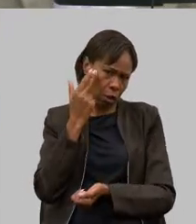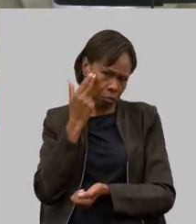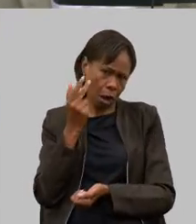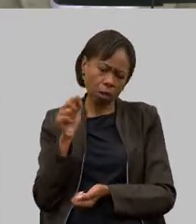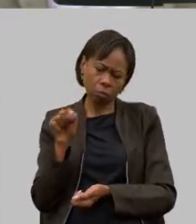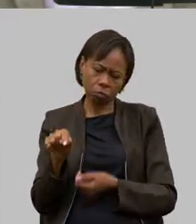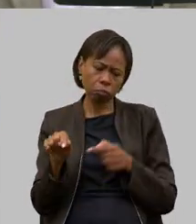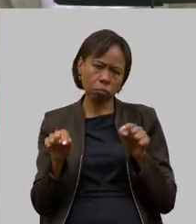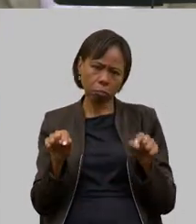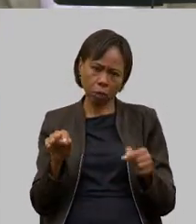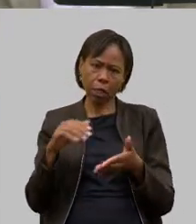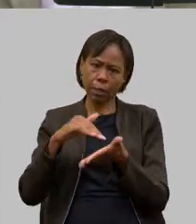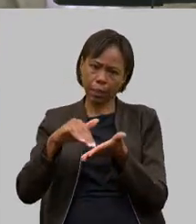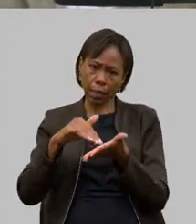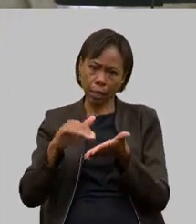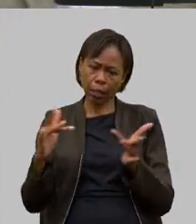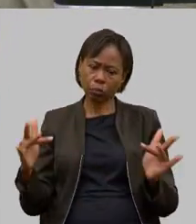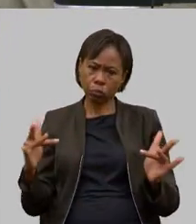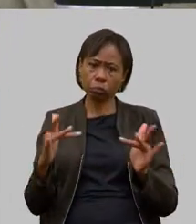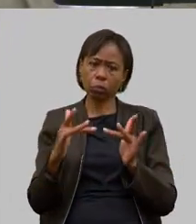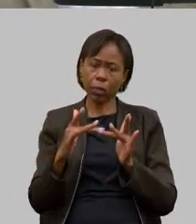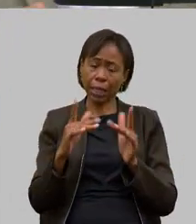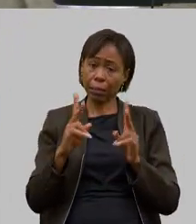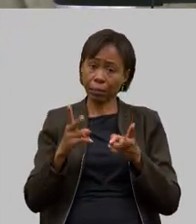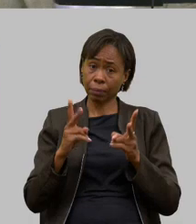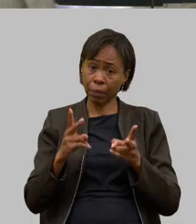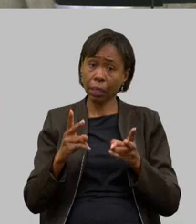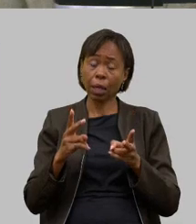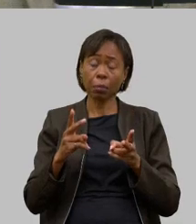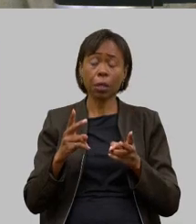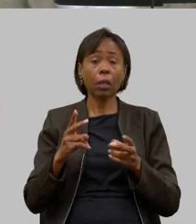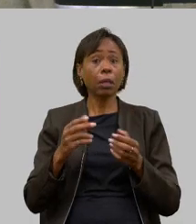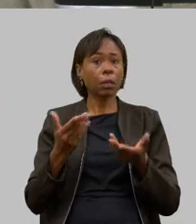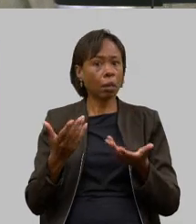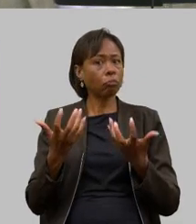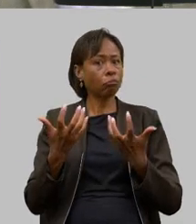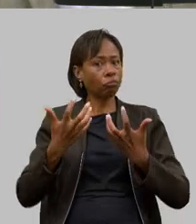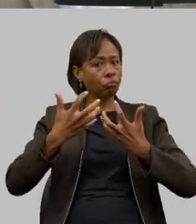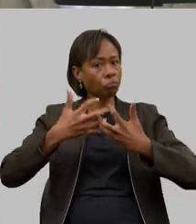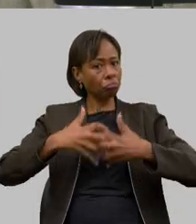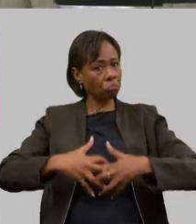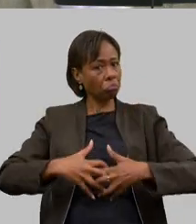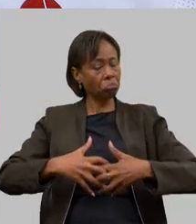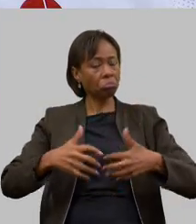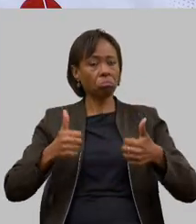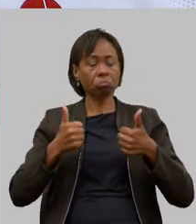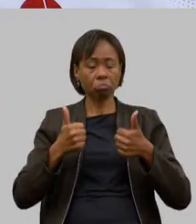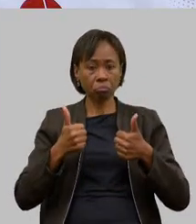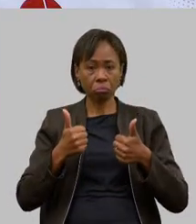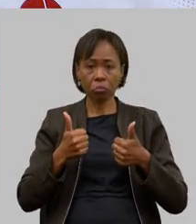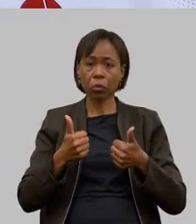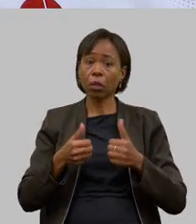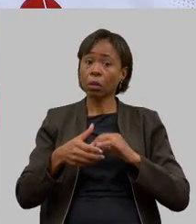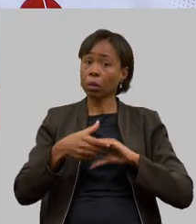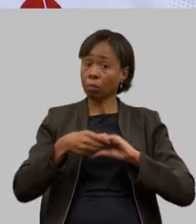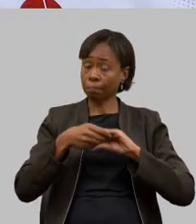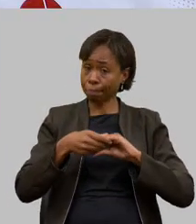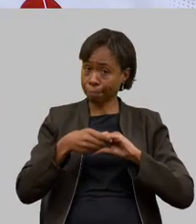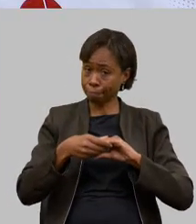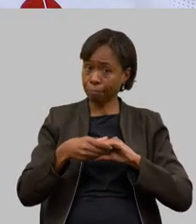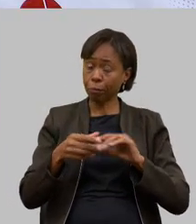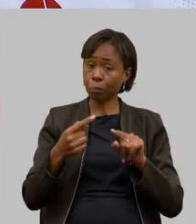comunicação isso tem funcionado muito bem eu quero aqui cumprimentá-lo porque a